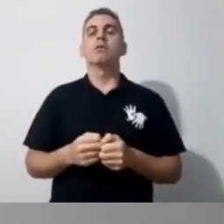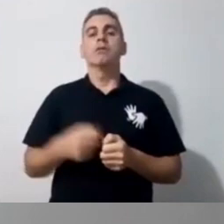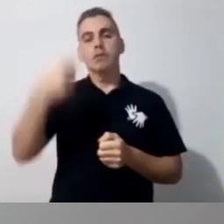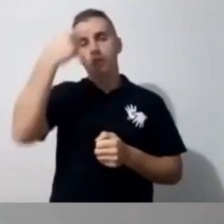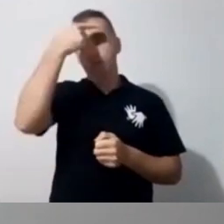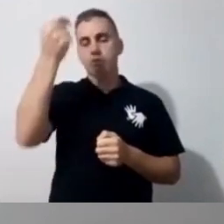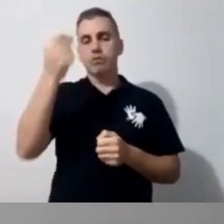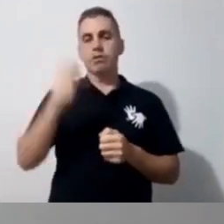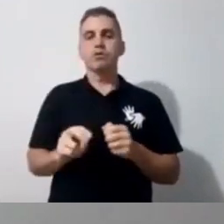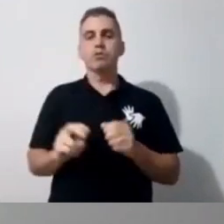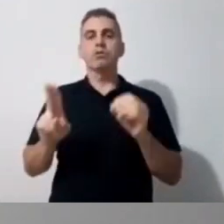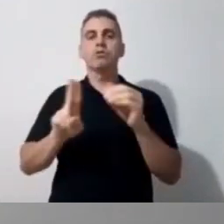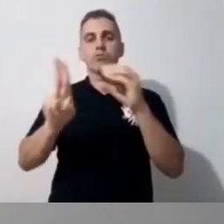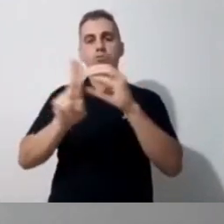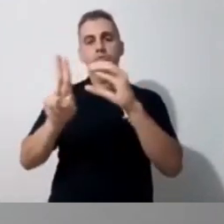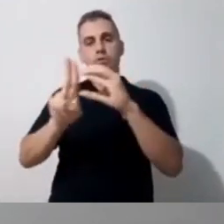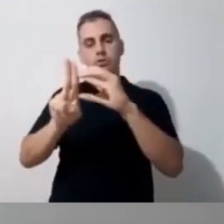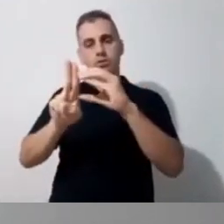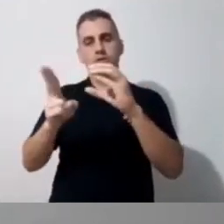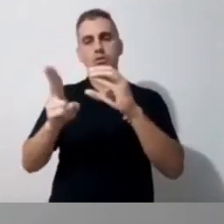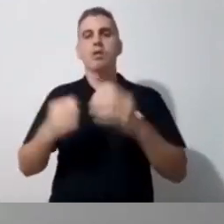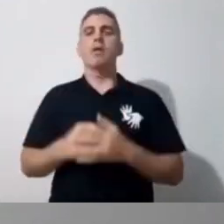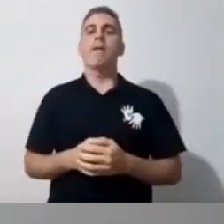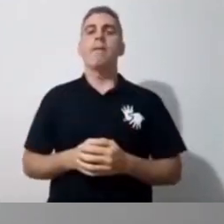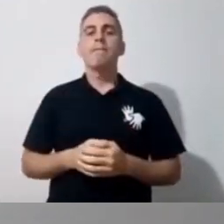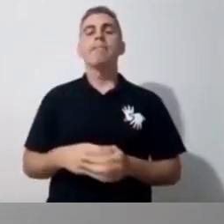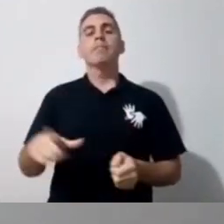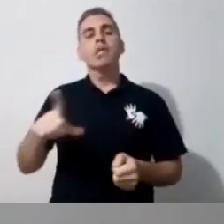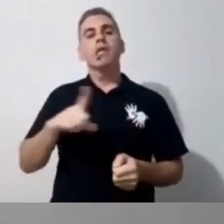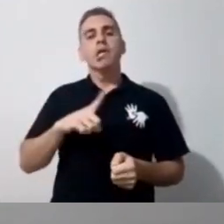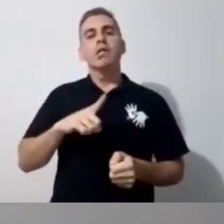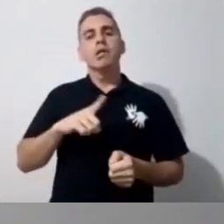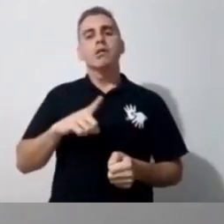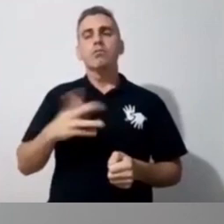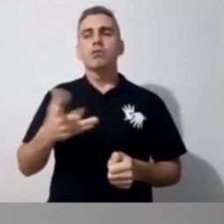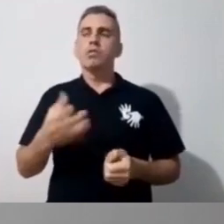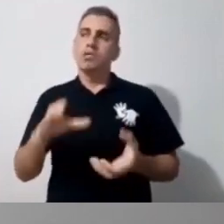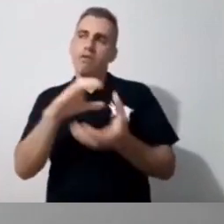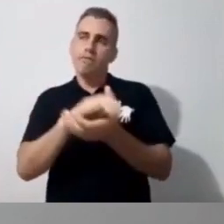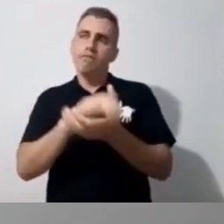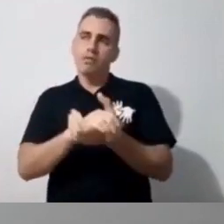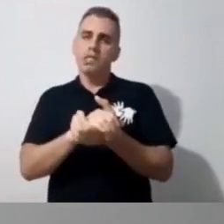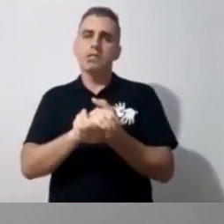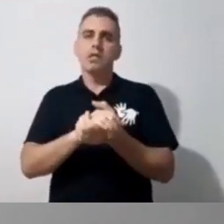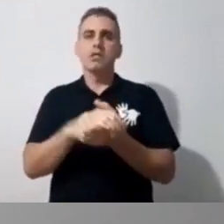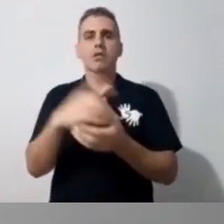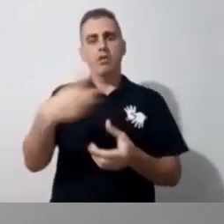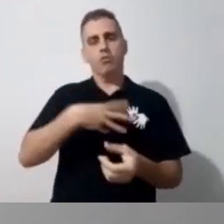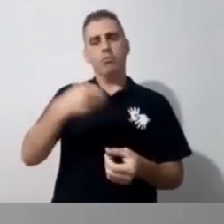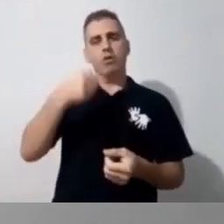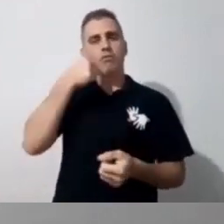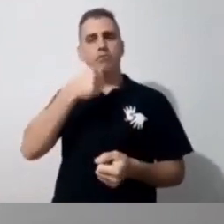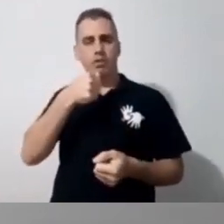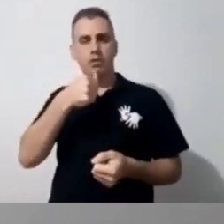O que mais? Eu estou de, eu tenho, sou casada, tenho uma filha, atualmente ela